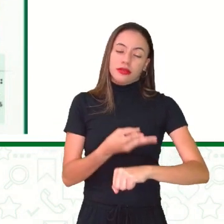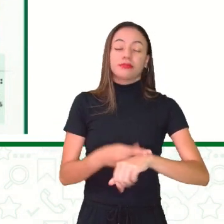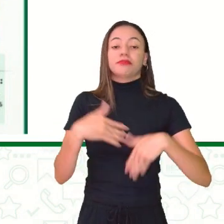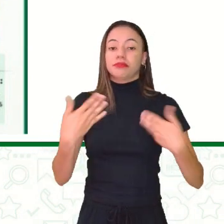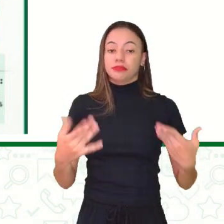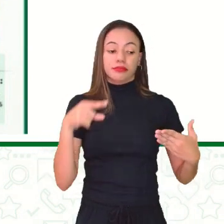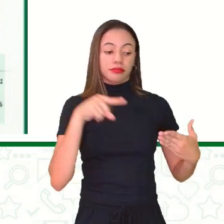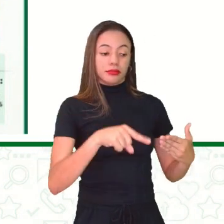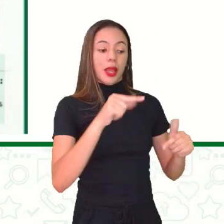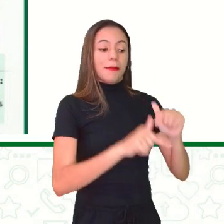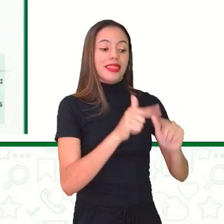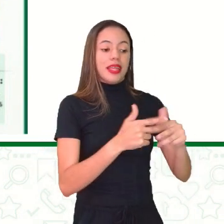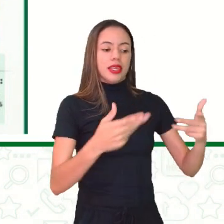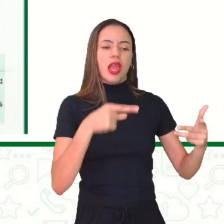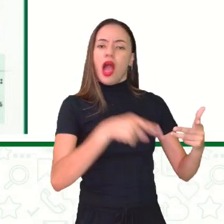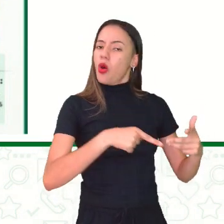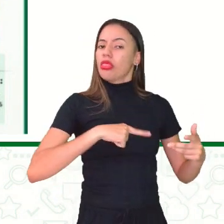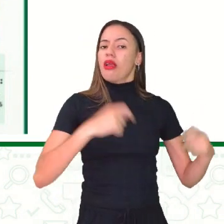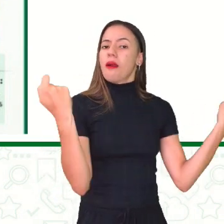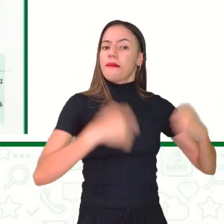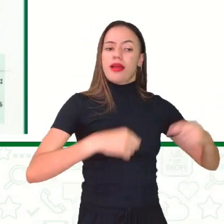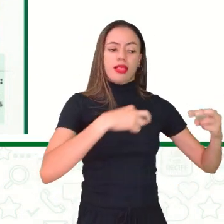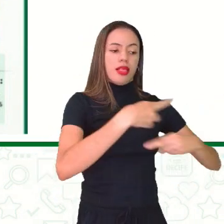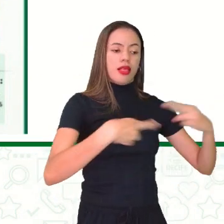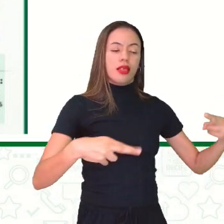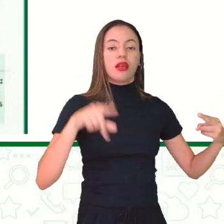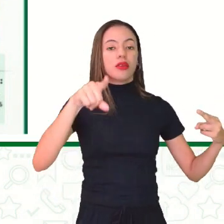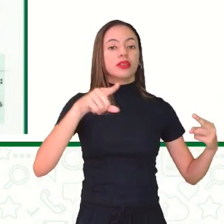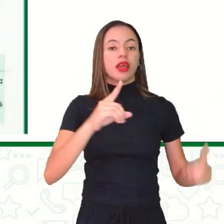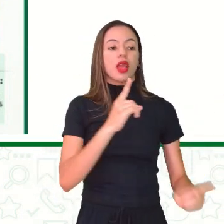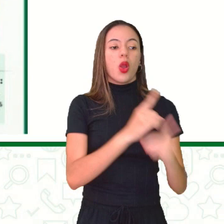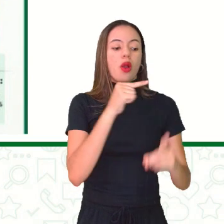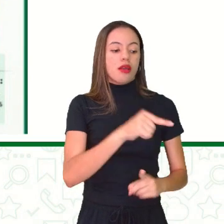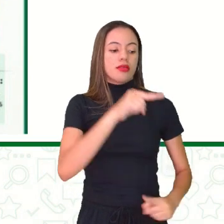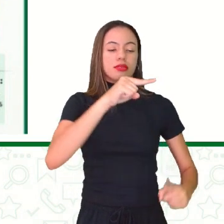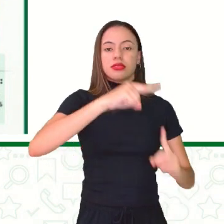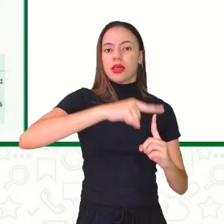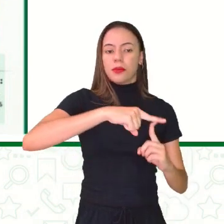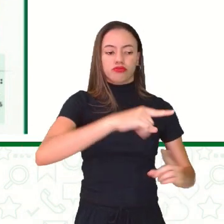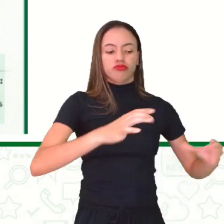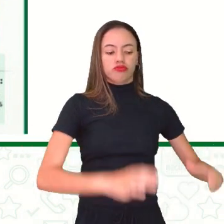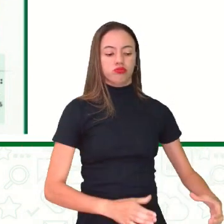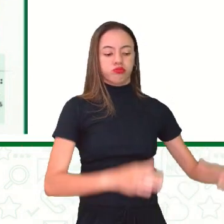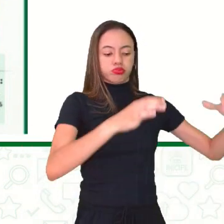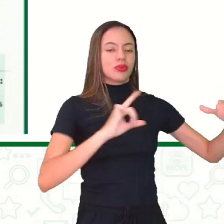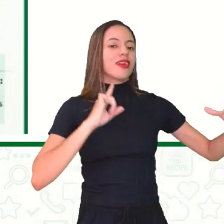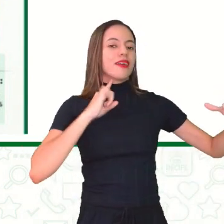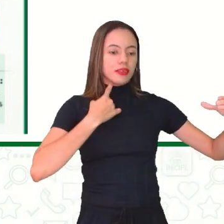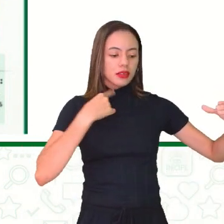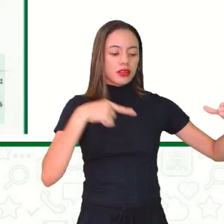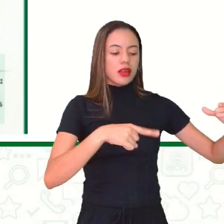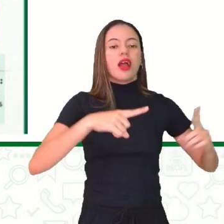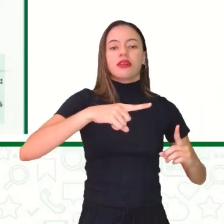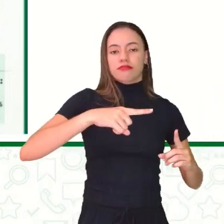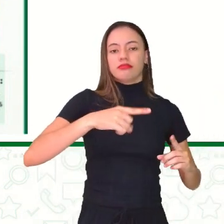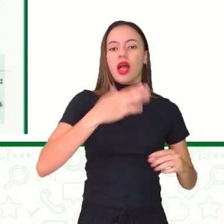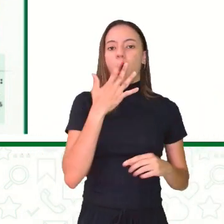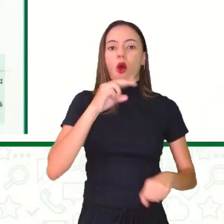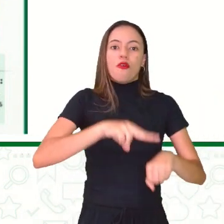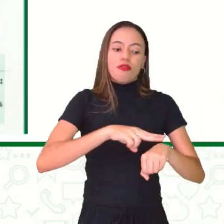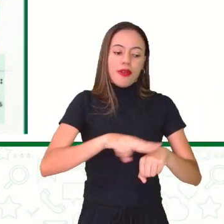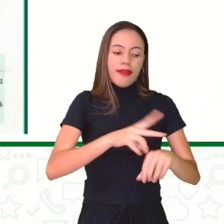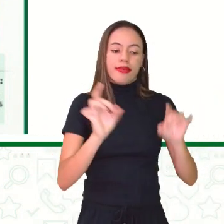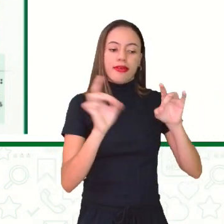eles servem para reciclar. E quando vocês encontrarem esse tipo de lixeira da cor verde, é para esse tipo de material.